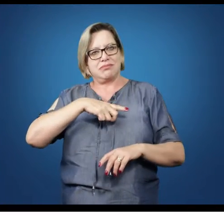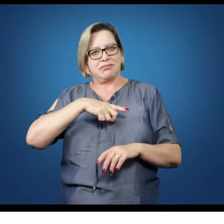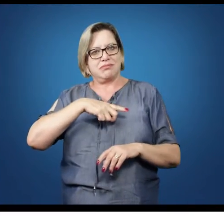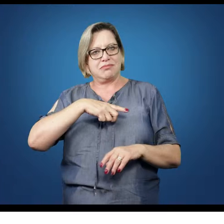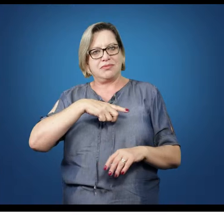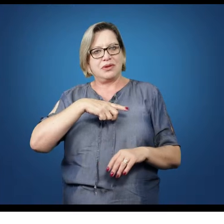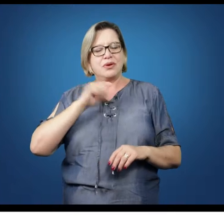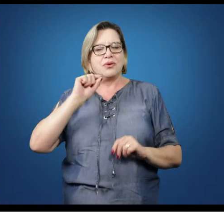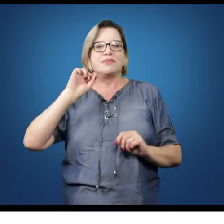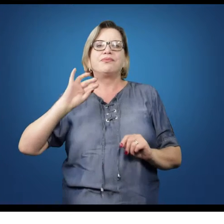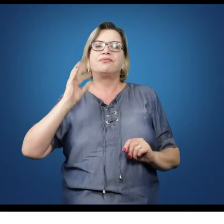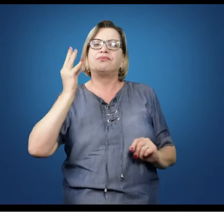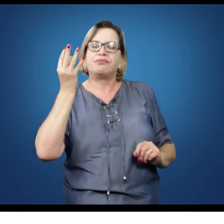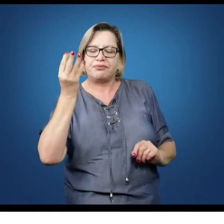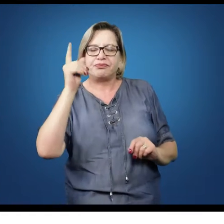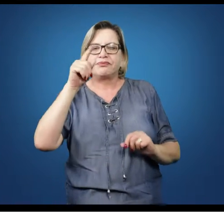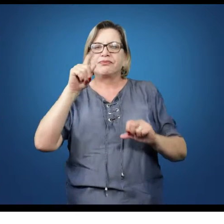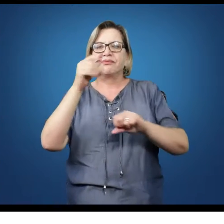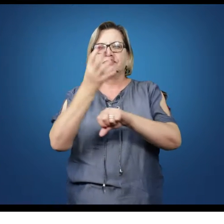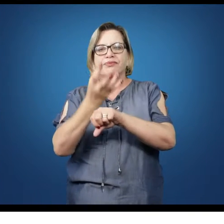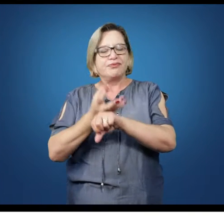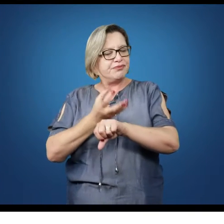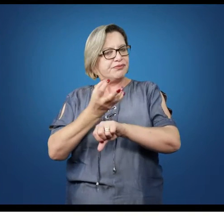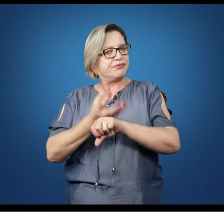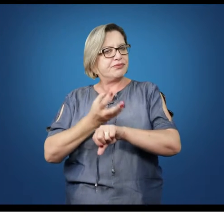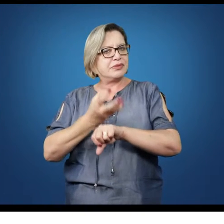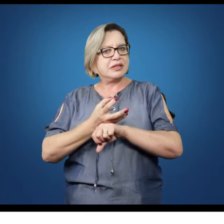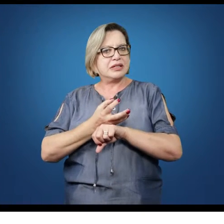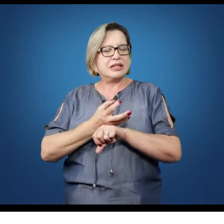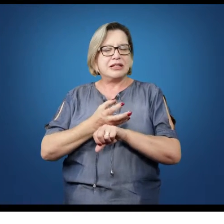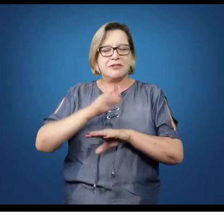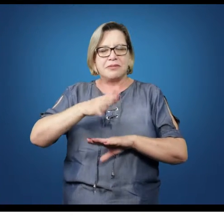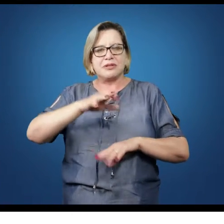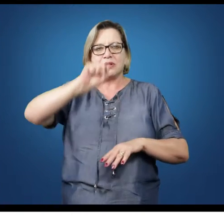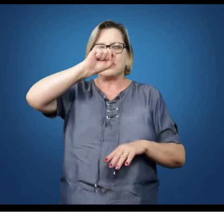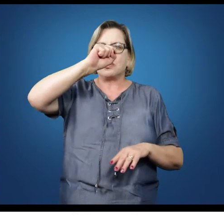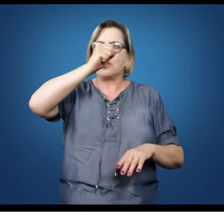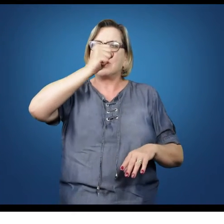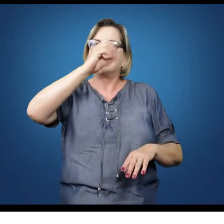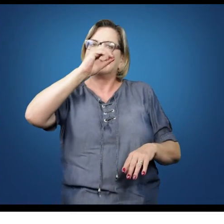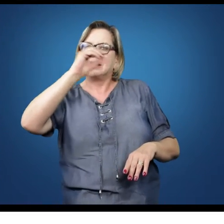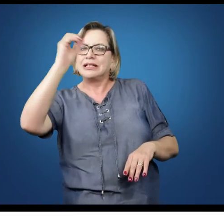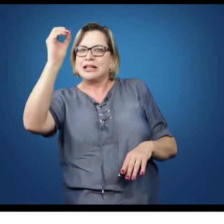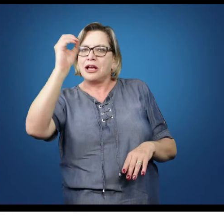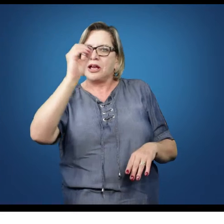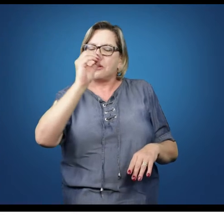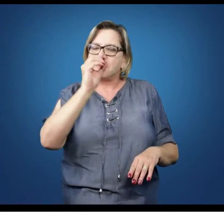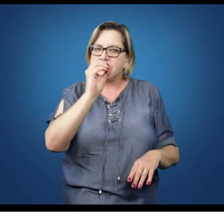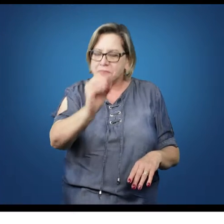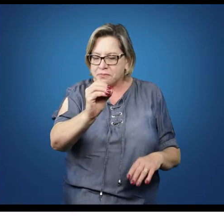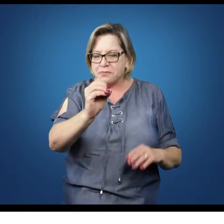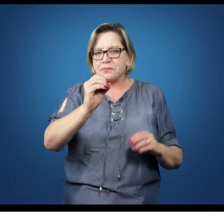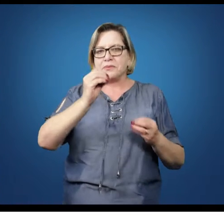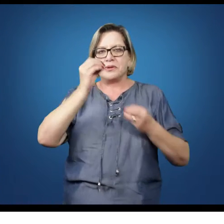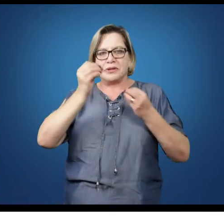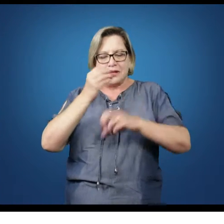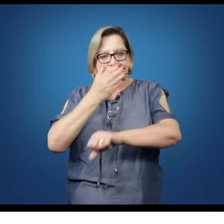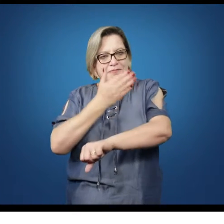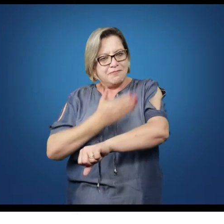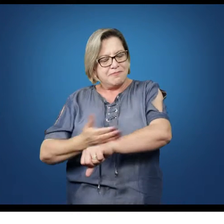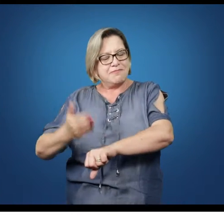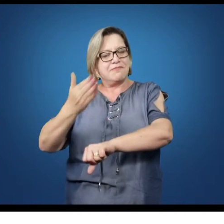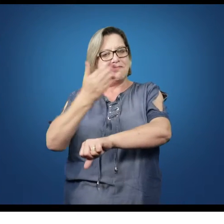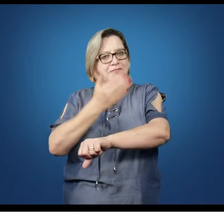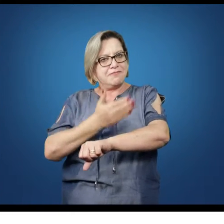o que acontece? Ela é uma disciplina que 80% dela, em termos de prática,